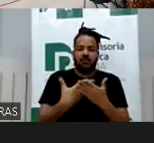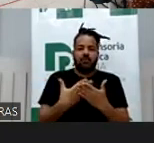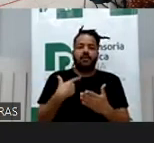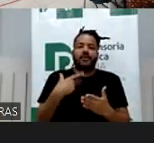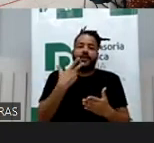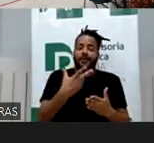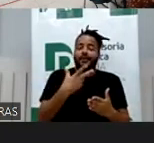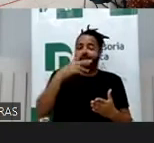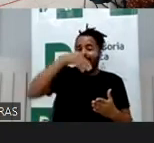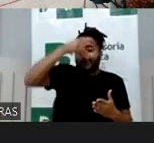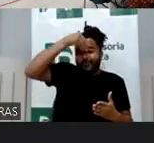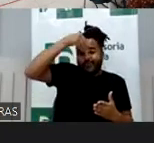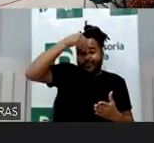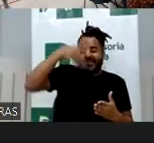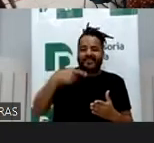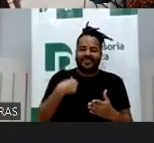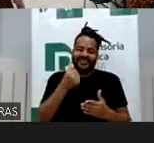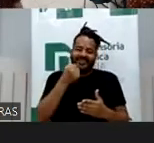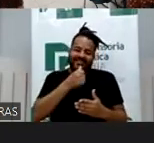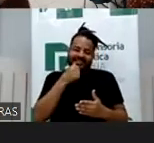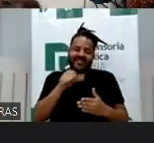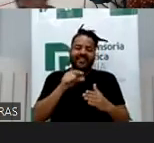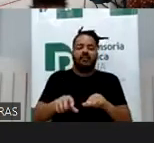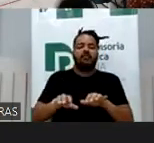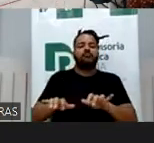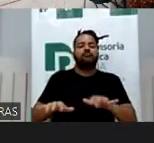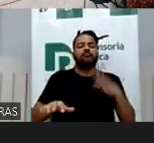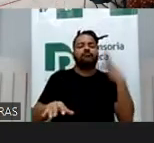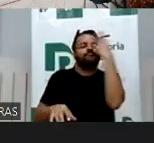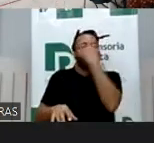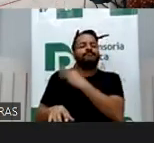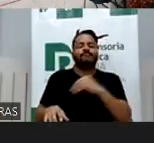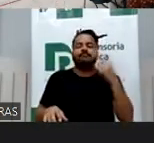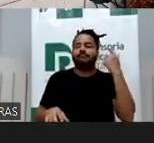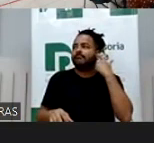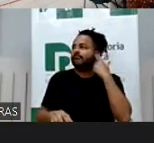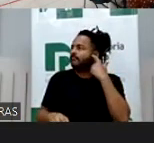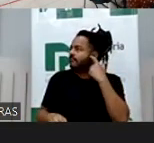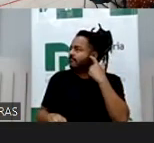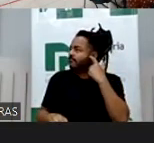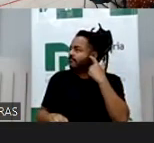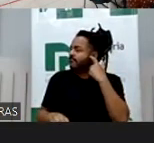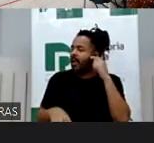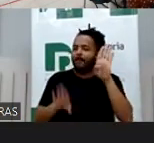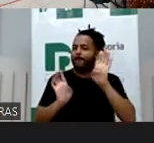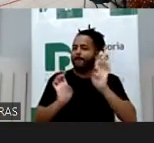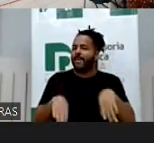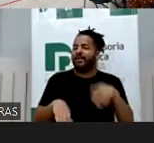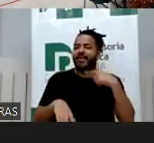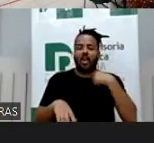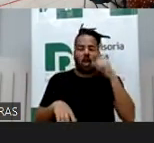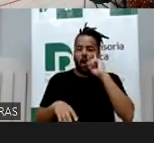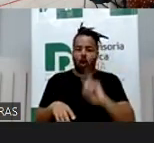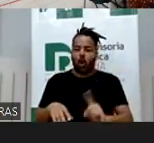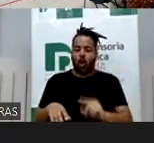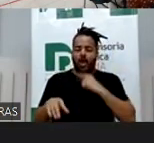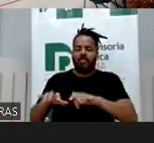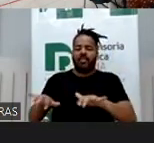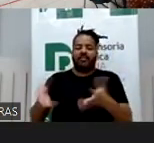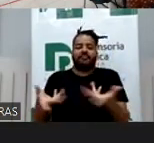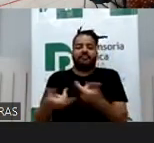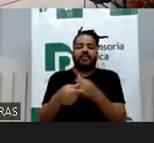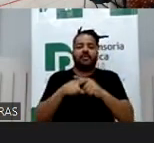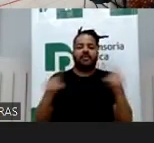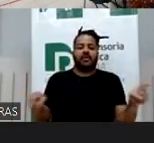sobrinha. Eu tenho uma sobrinha que toca piano, lindamente, de ouvido, não entende muito partitura, ainda tem oito anos, mas toca, toca de